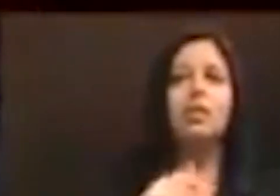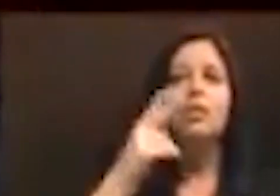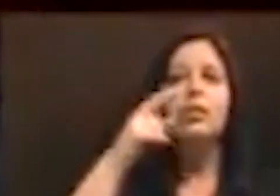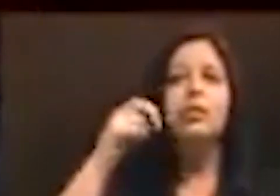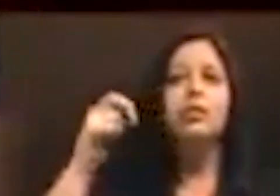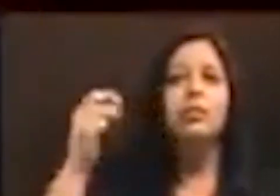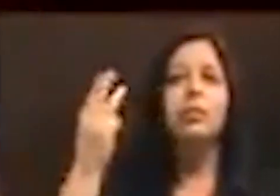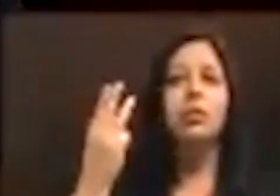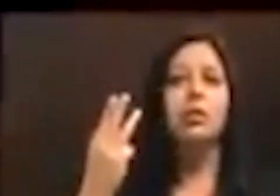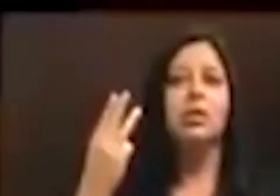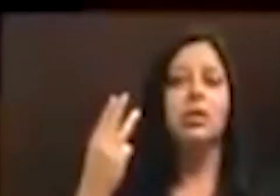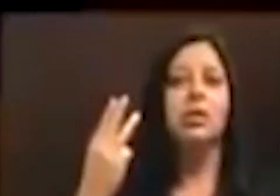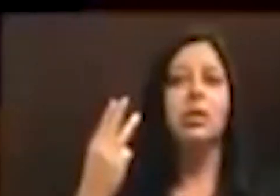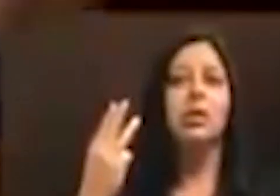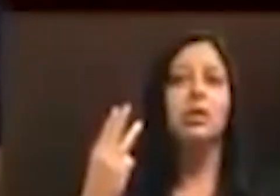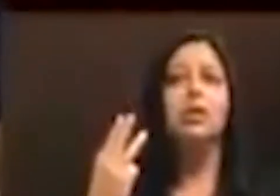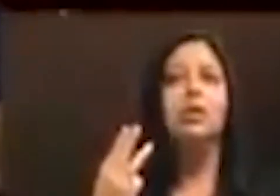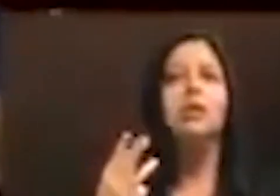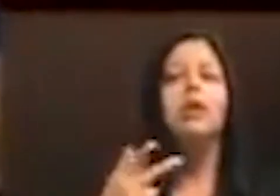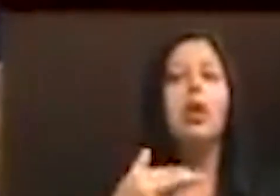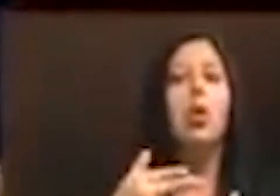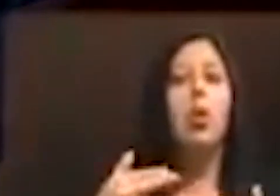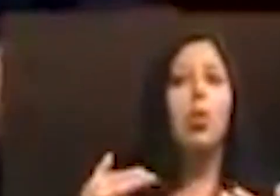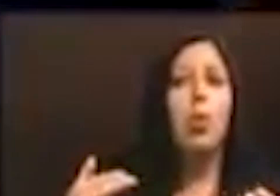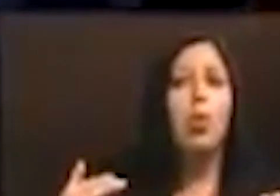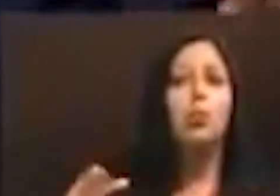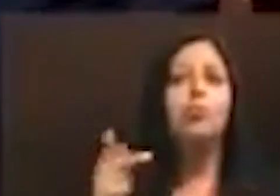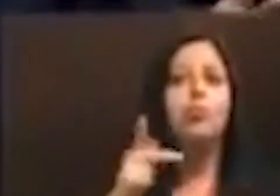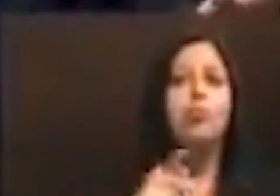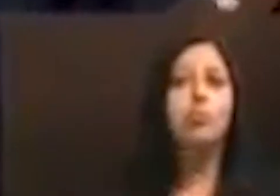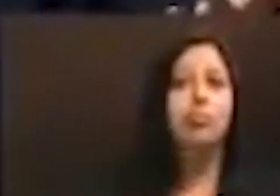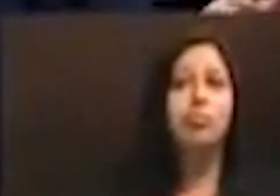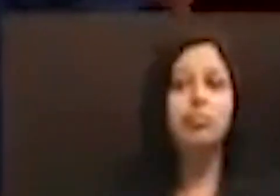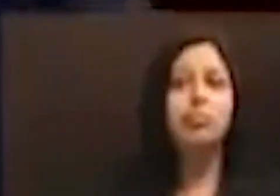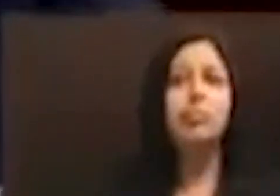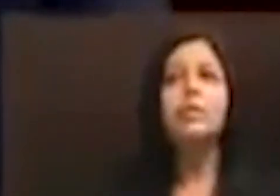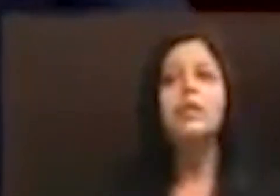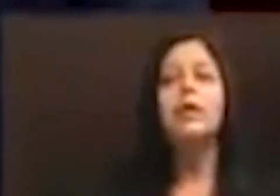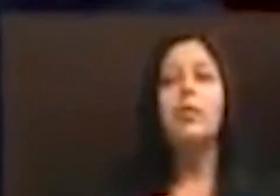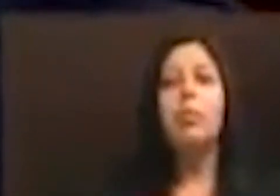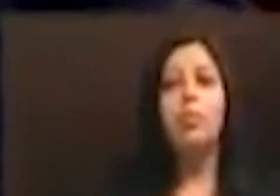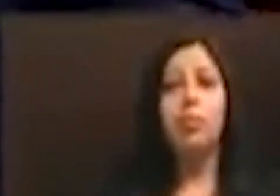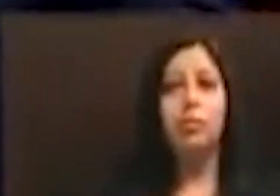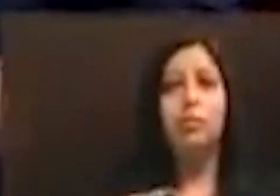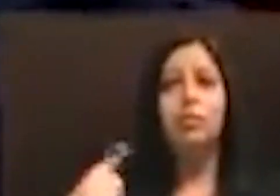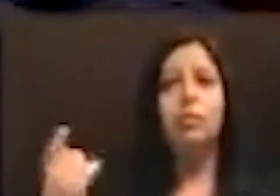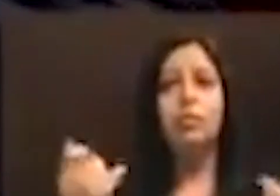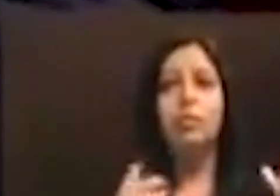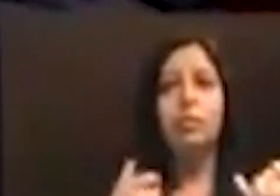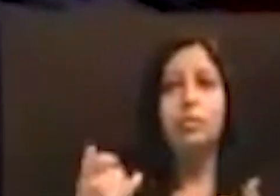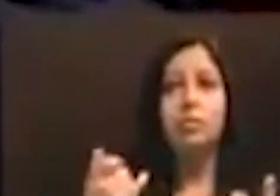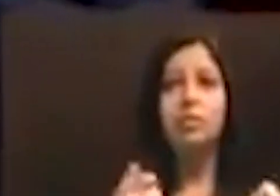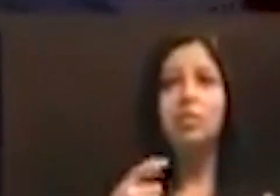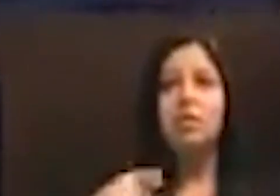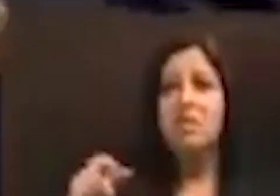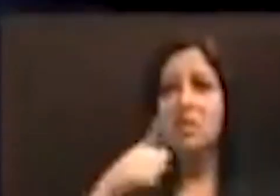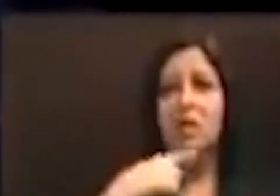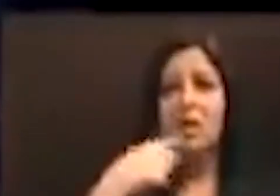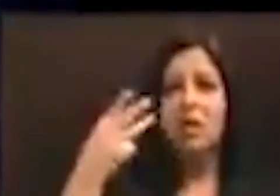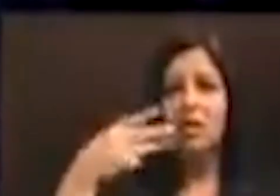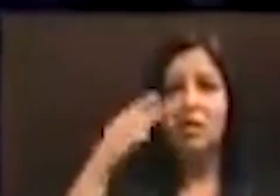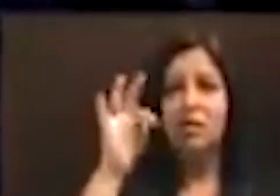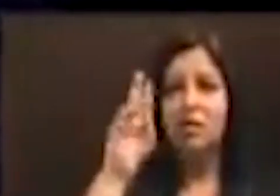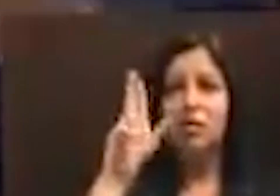ocorria. E são fatos verdadeiros. Por isso que quando nos dizem, ah, vocês estão querendo o terceiro turno?